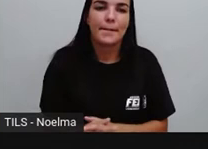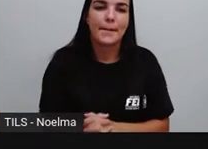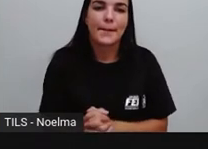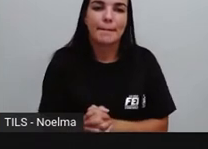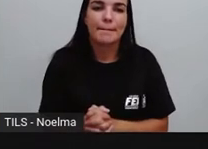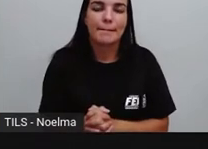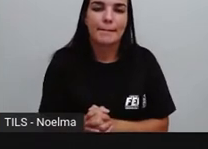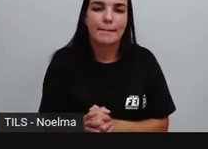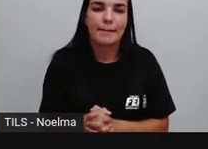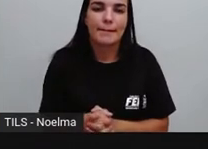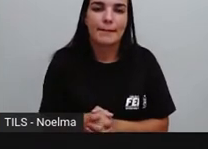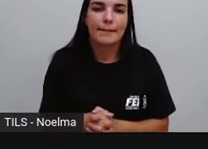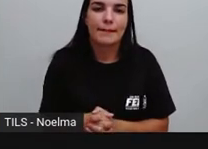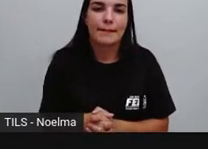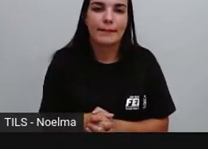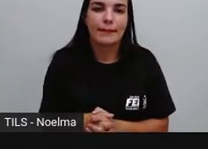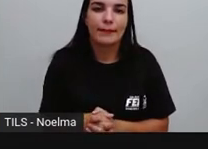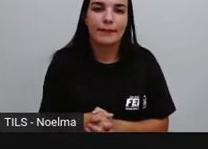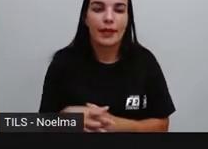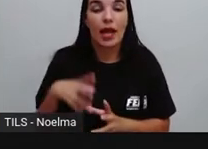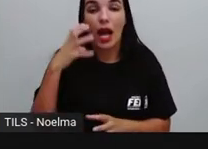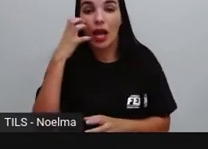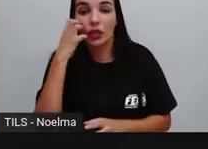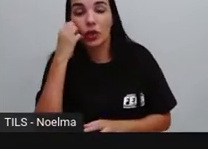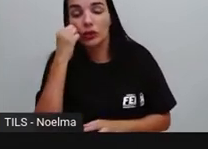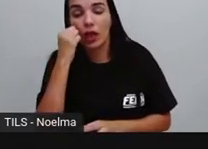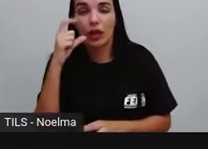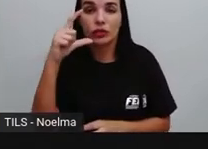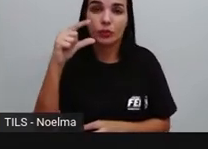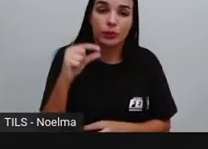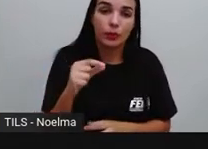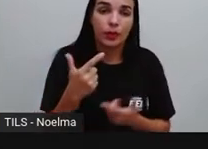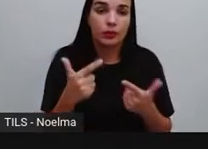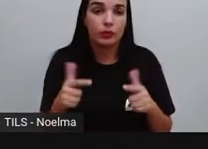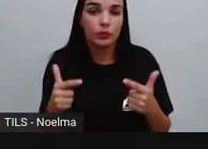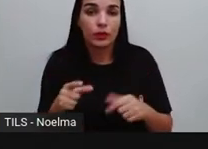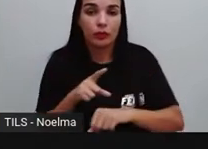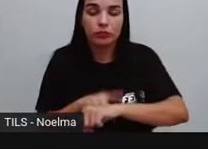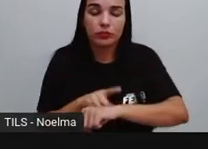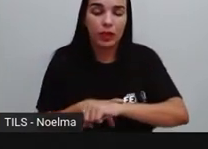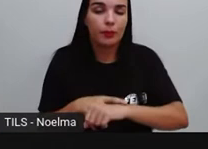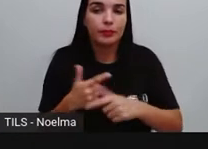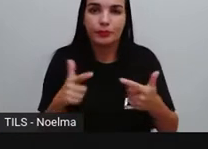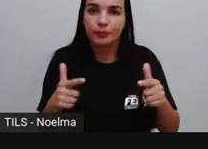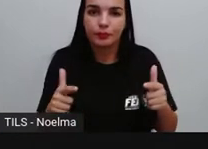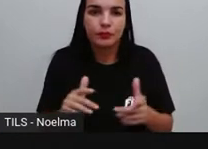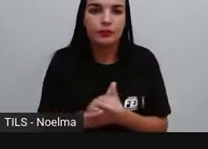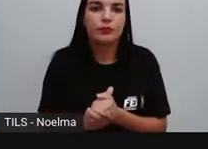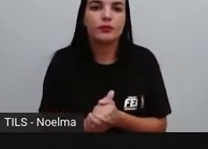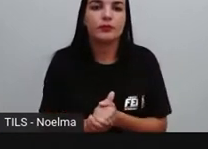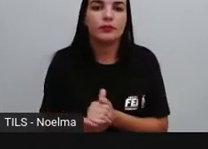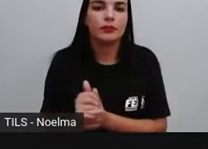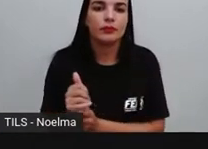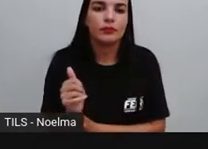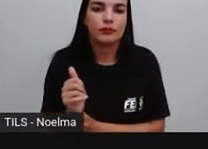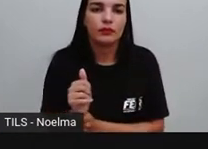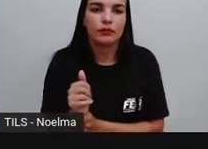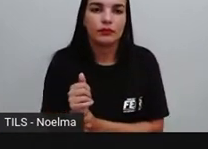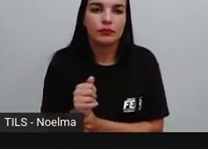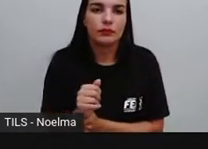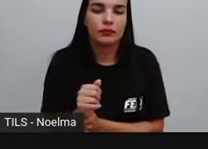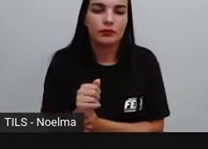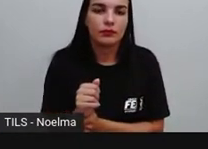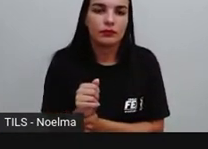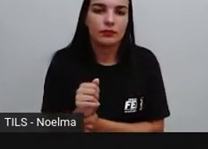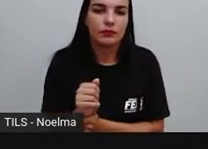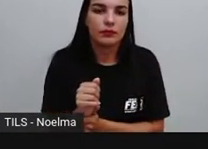é do presente, certo? Adotar, diminuir, tirar, estão no infinitivo. Não estão conjugados em tempo